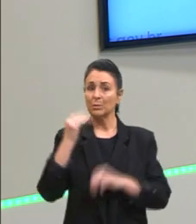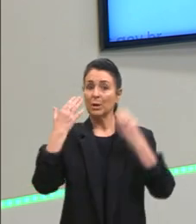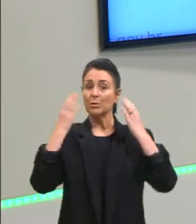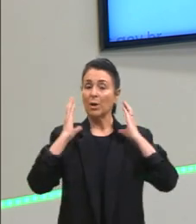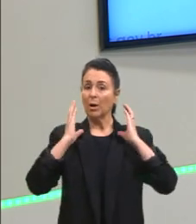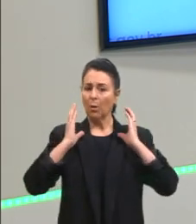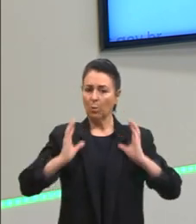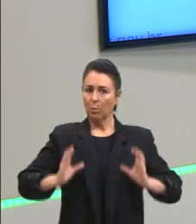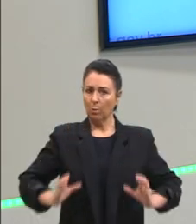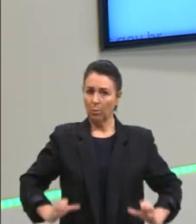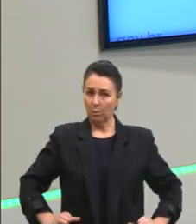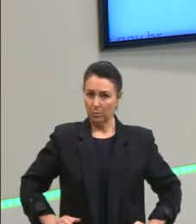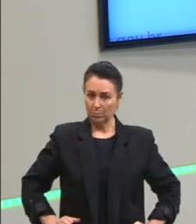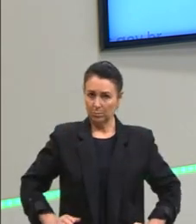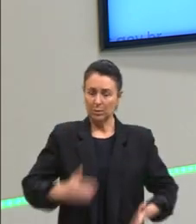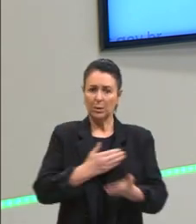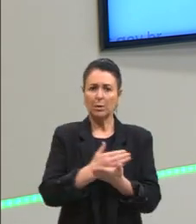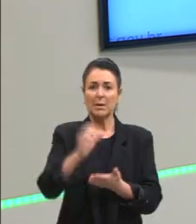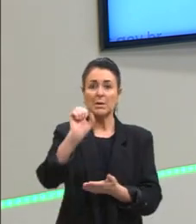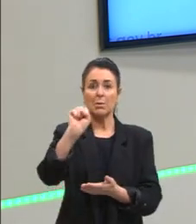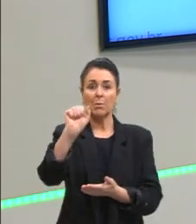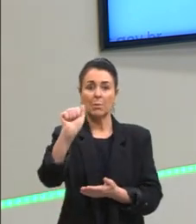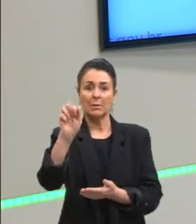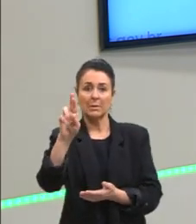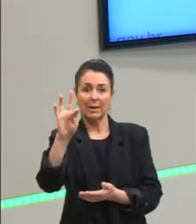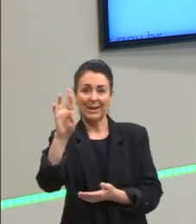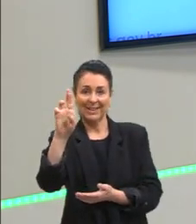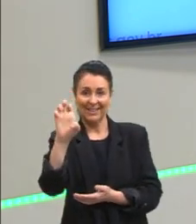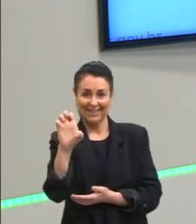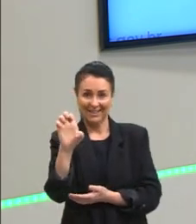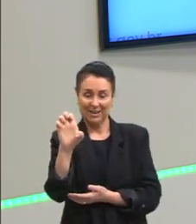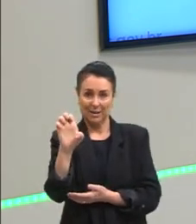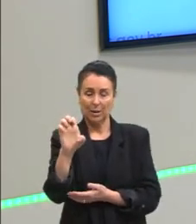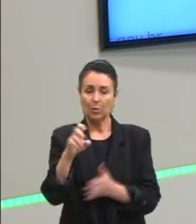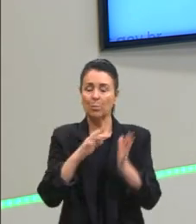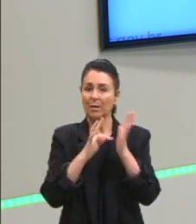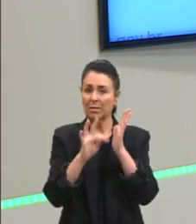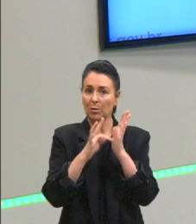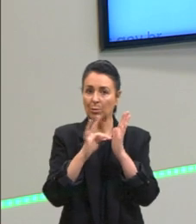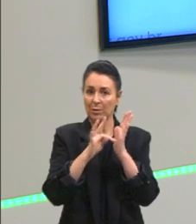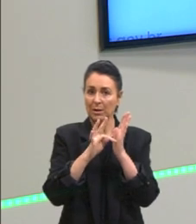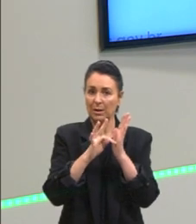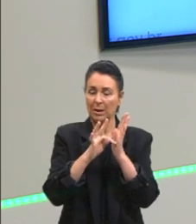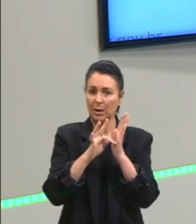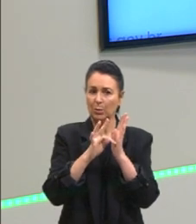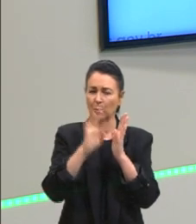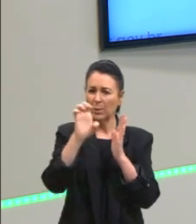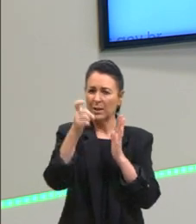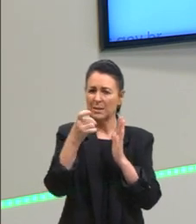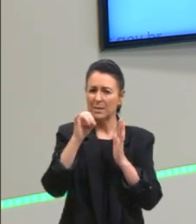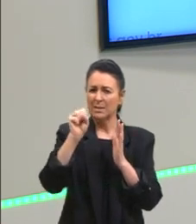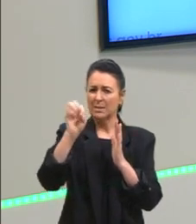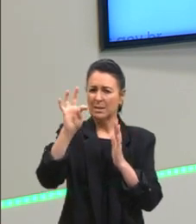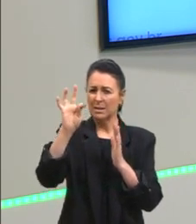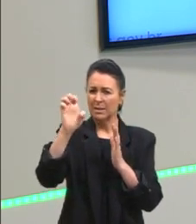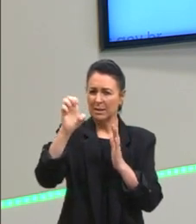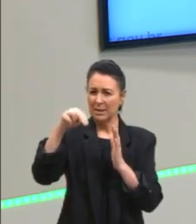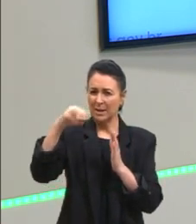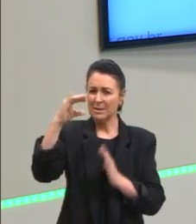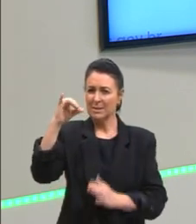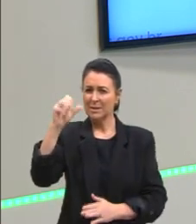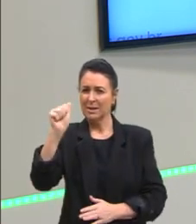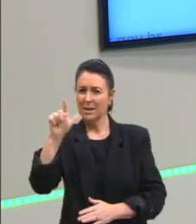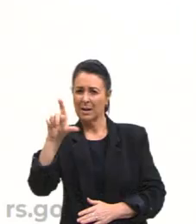existencialismo com Sartre, Merleau-Ponty, mas até então estava muito focado na alma, que